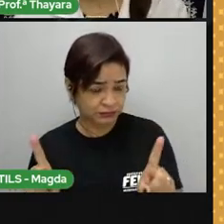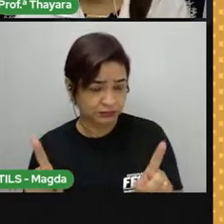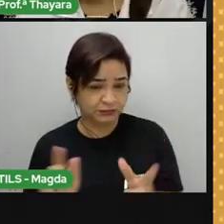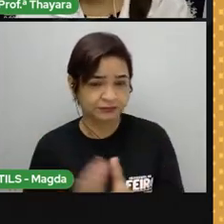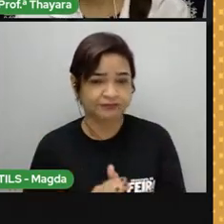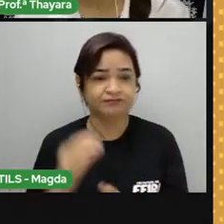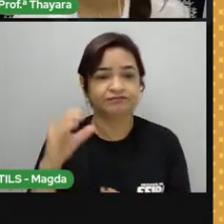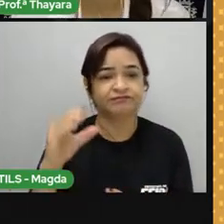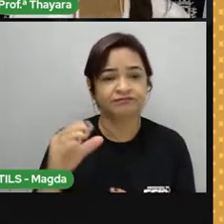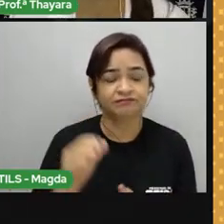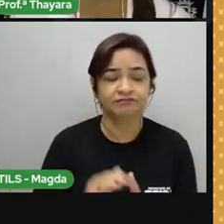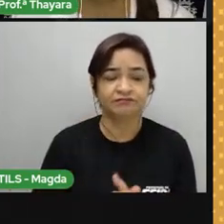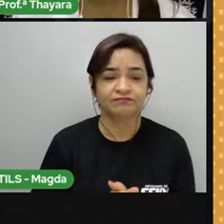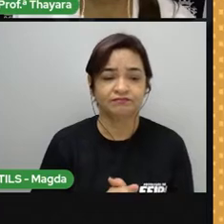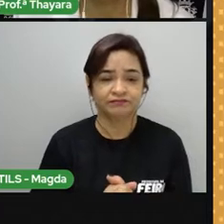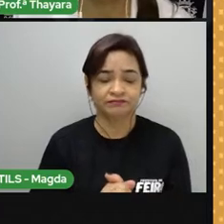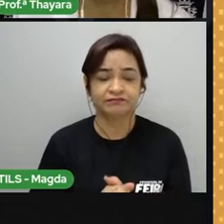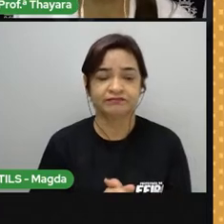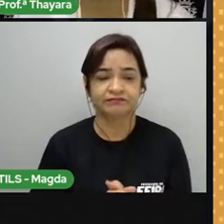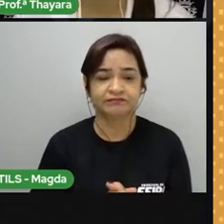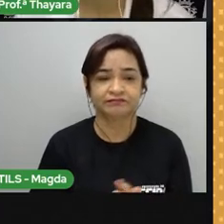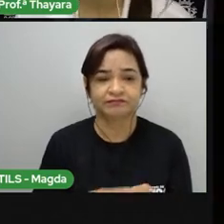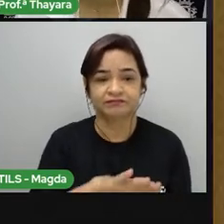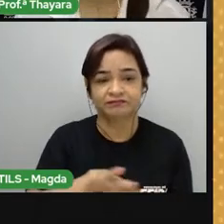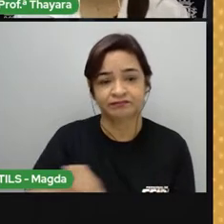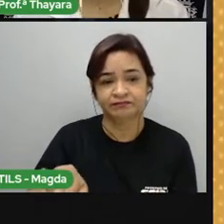alternativa correta. Vamos para a próxima.